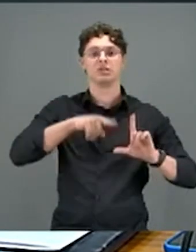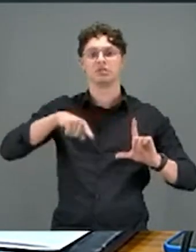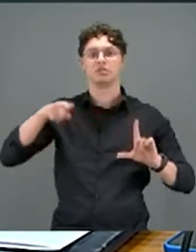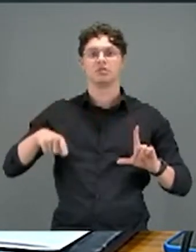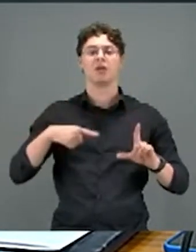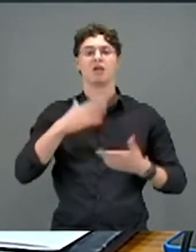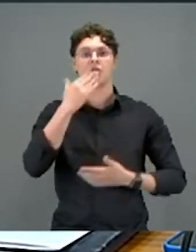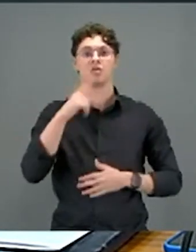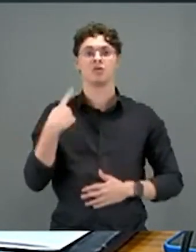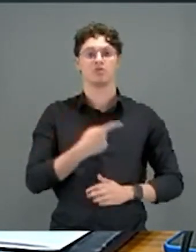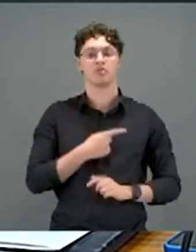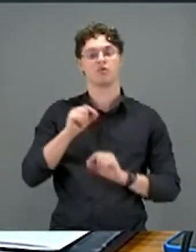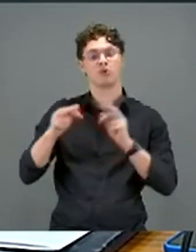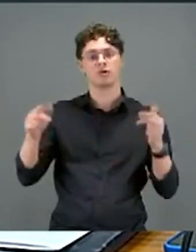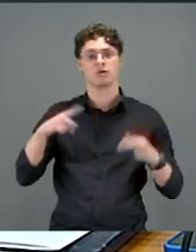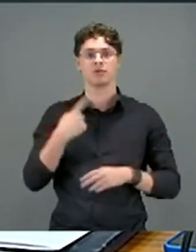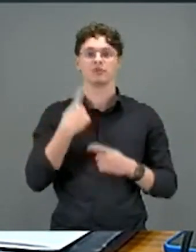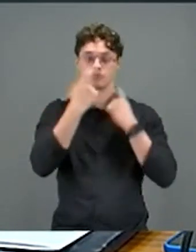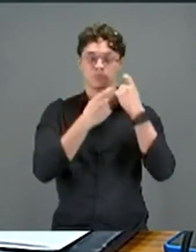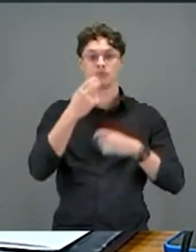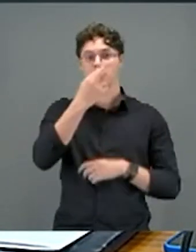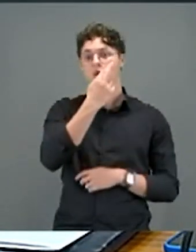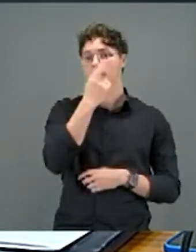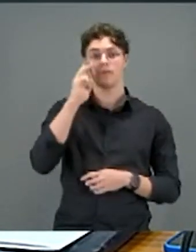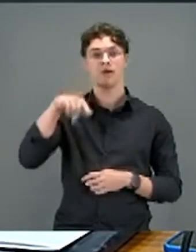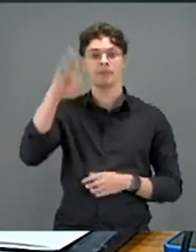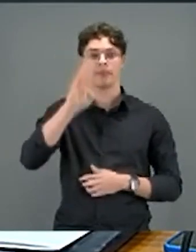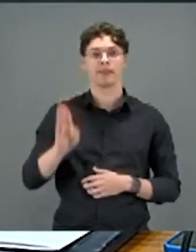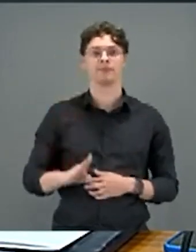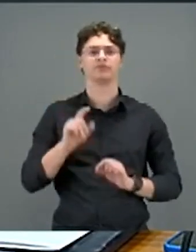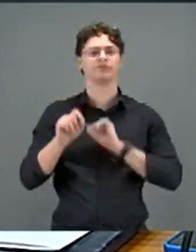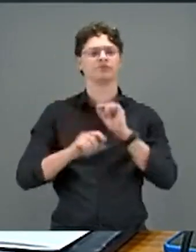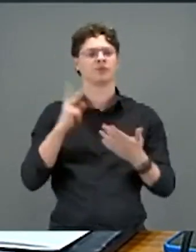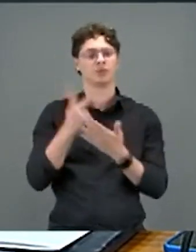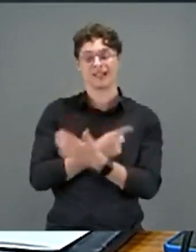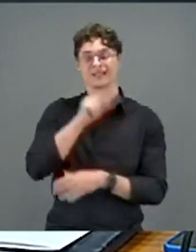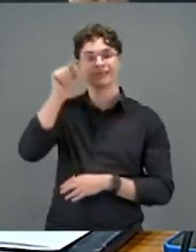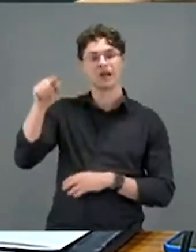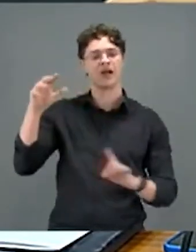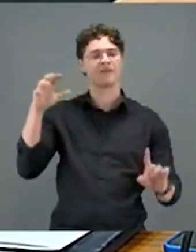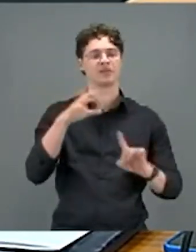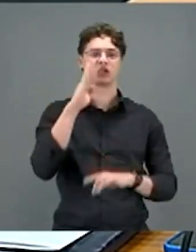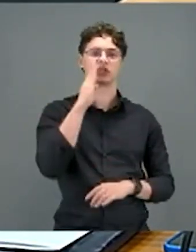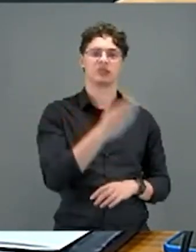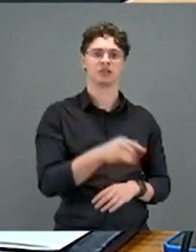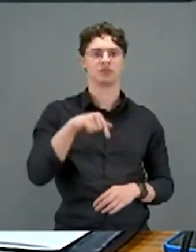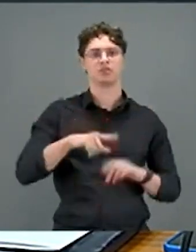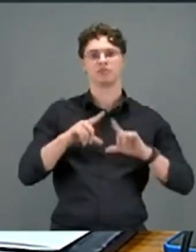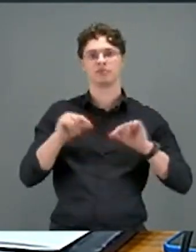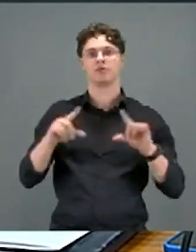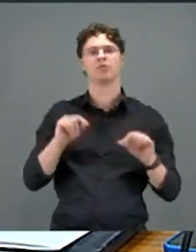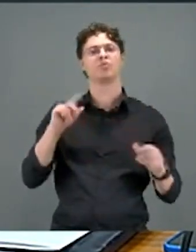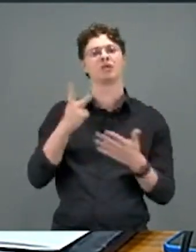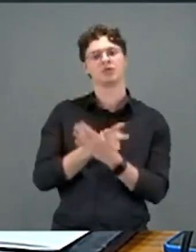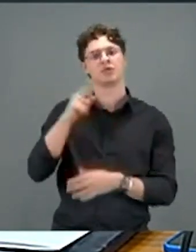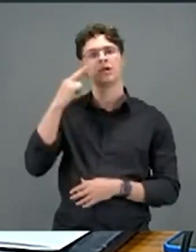elementos que nos preocupam. Roraima é Brasil. E o que acontece lá afeta diretamente aqui Brasília. O que